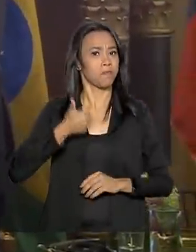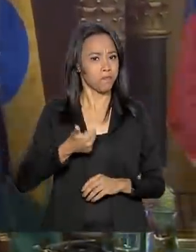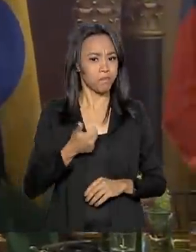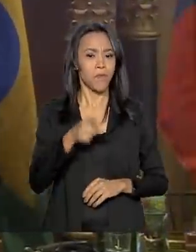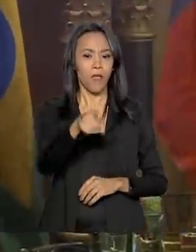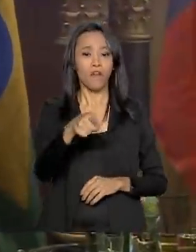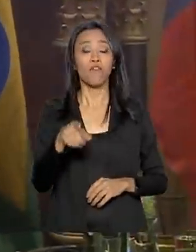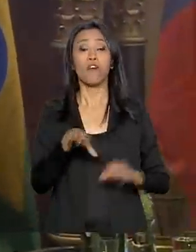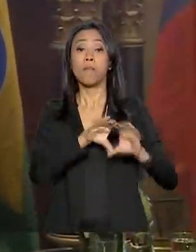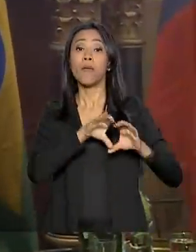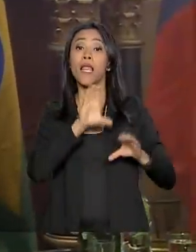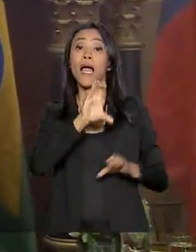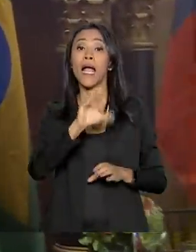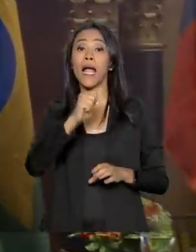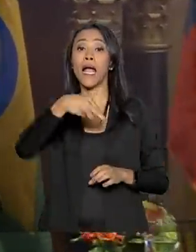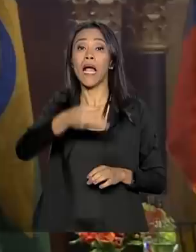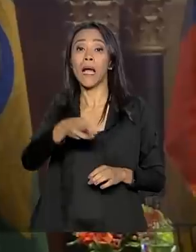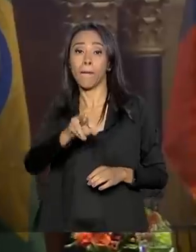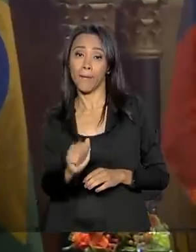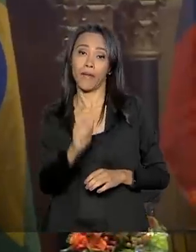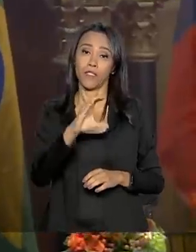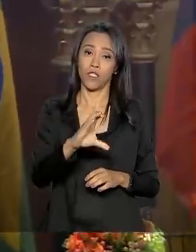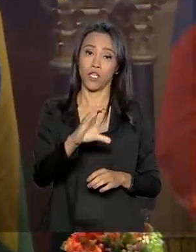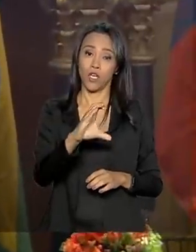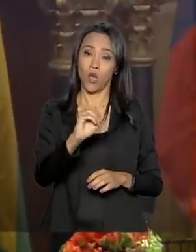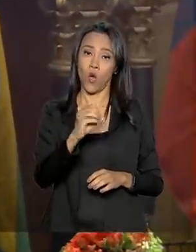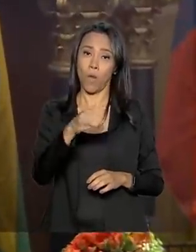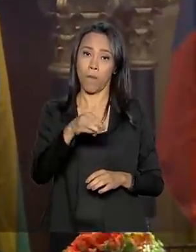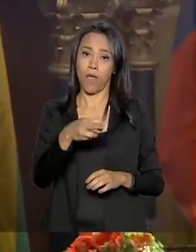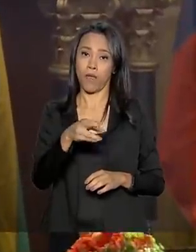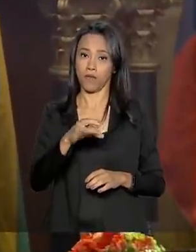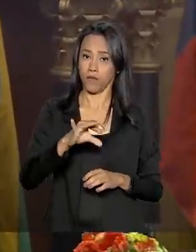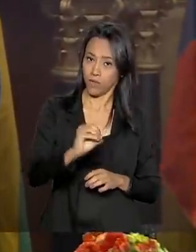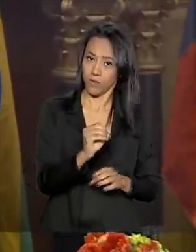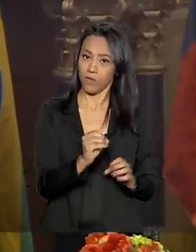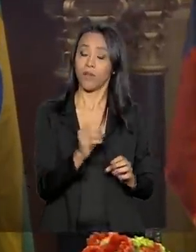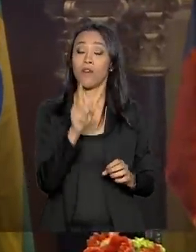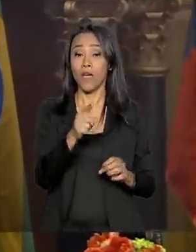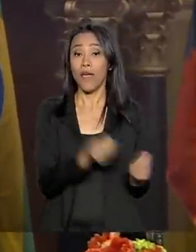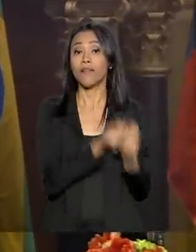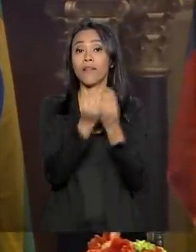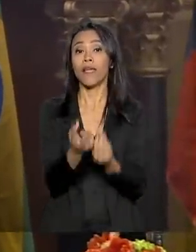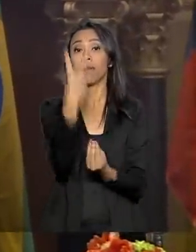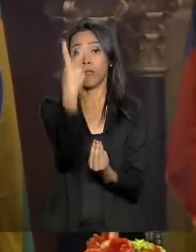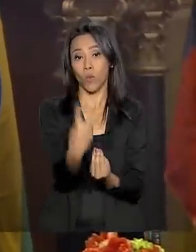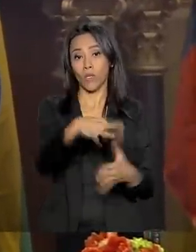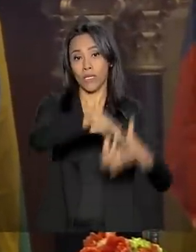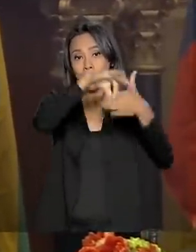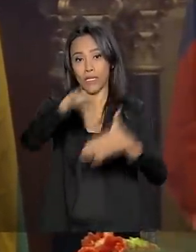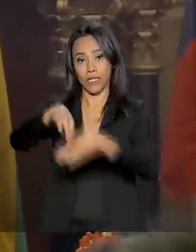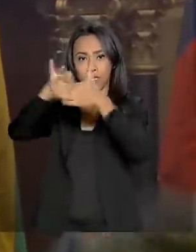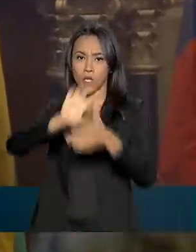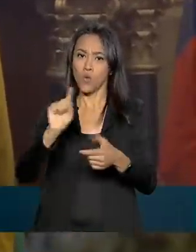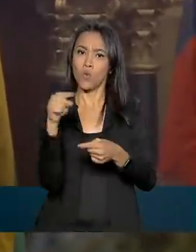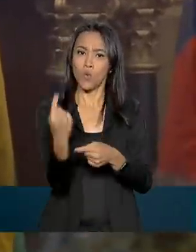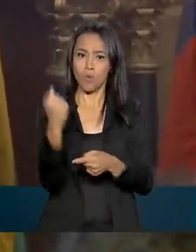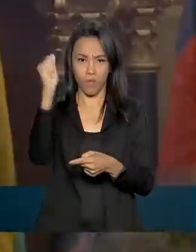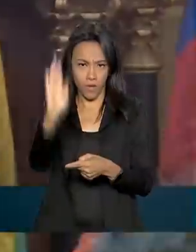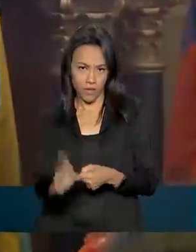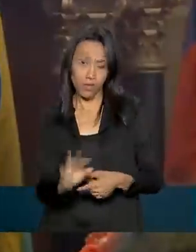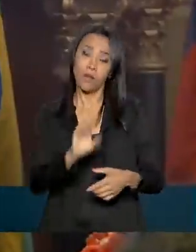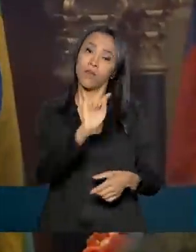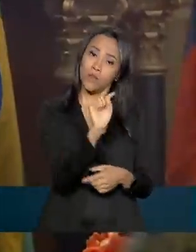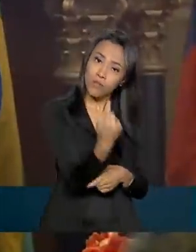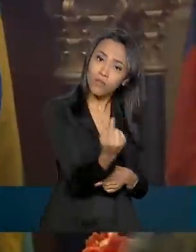oferecida pela Câmara de Comércio Brasil-Estados Unidos, é entregue todos os anos a dois líderes, um brasileiro e um norte-americano,